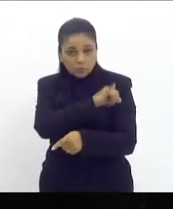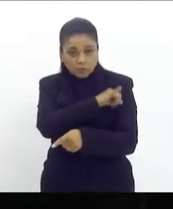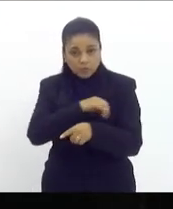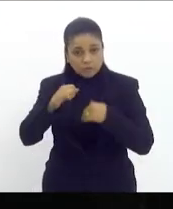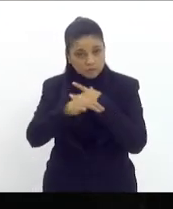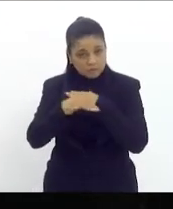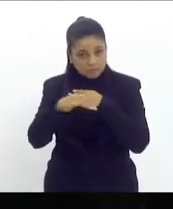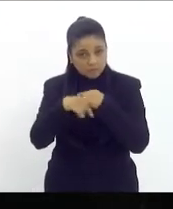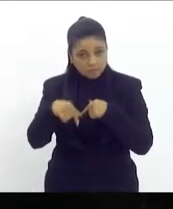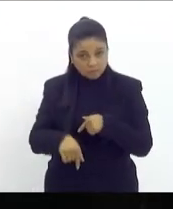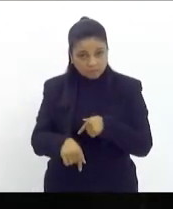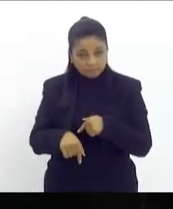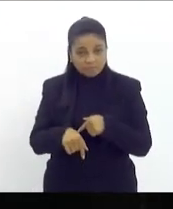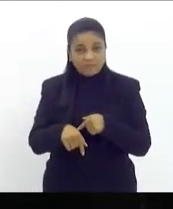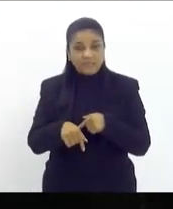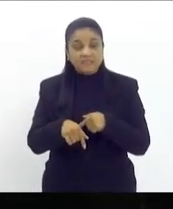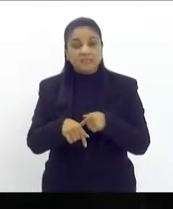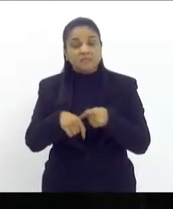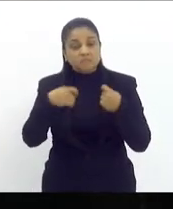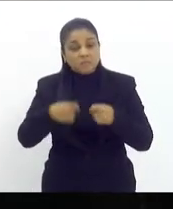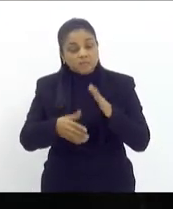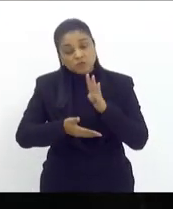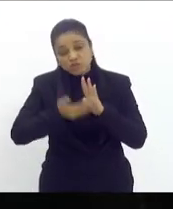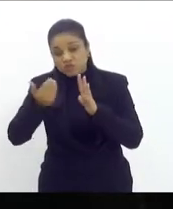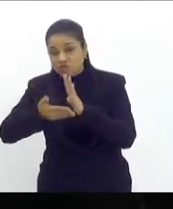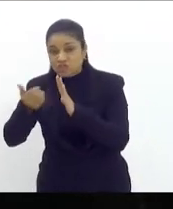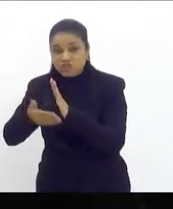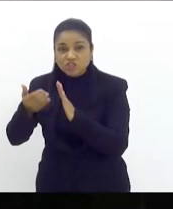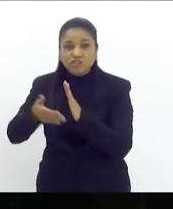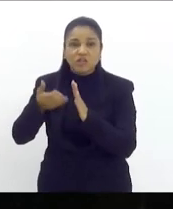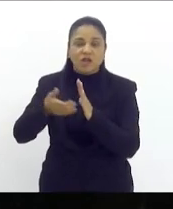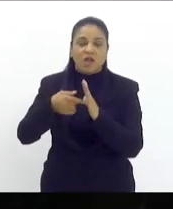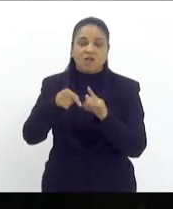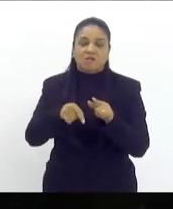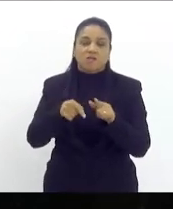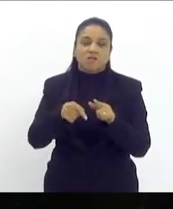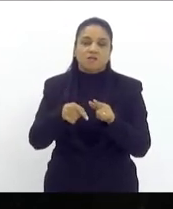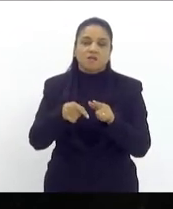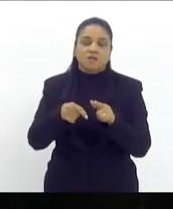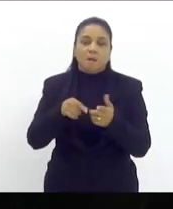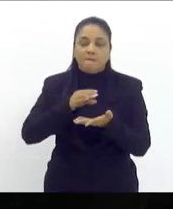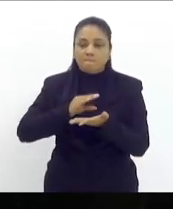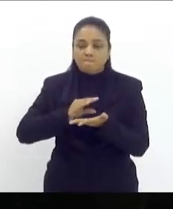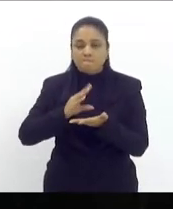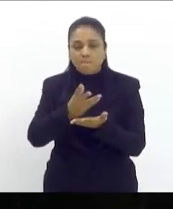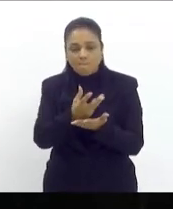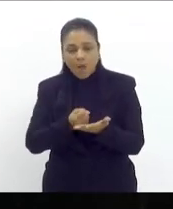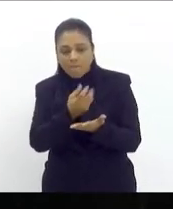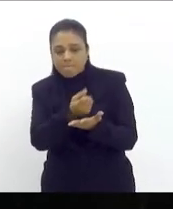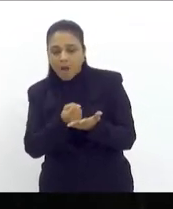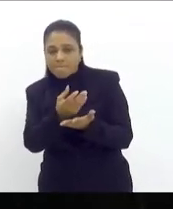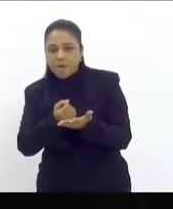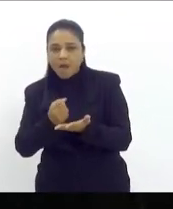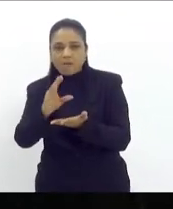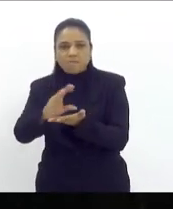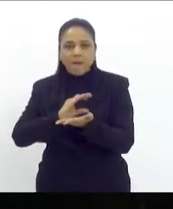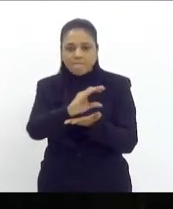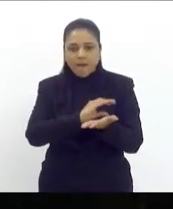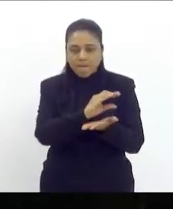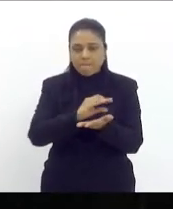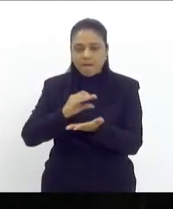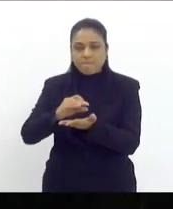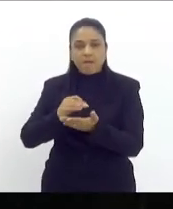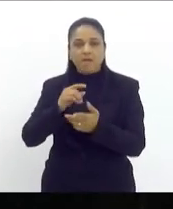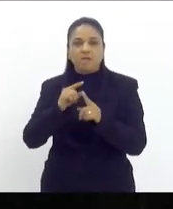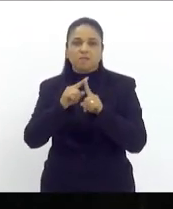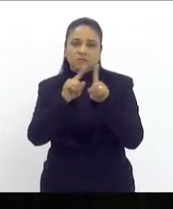se a gente não tirar essas máfias que exploram o serviço público em todos os cantos do estado do Rio de Janeiro nosso